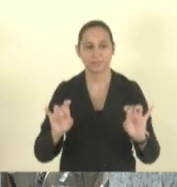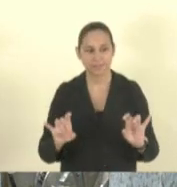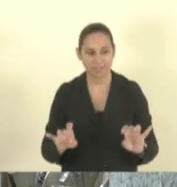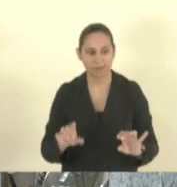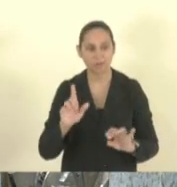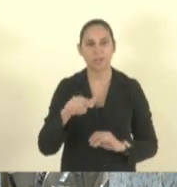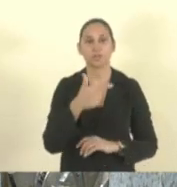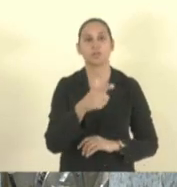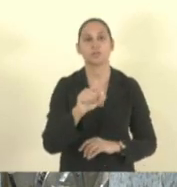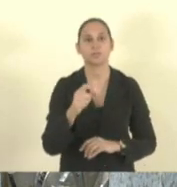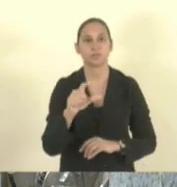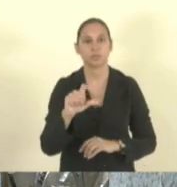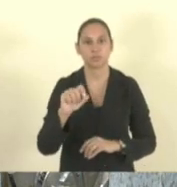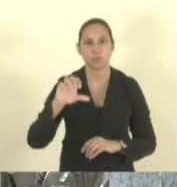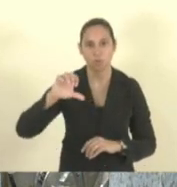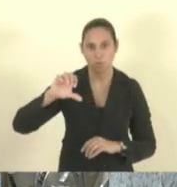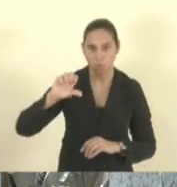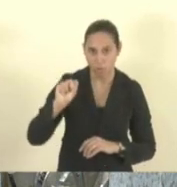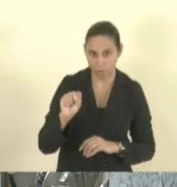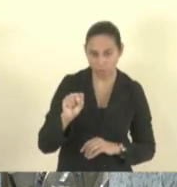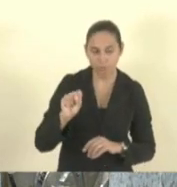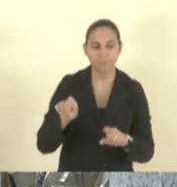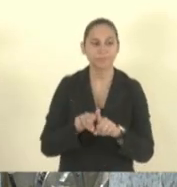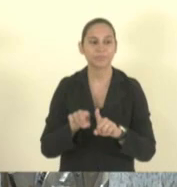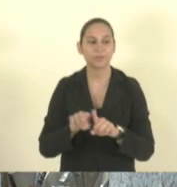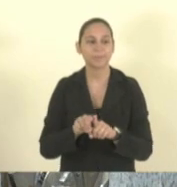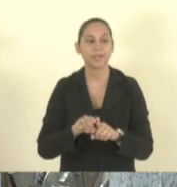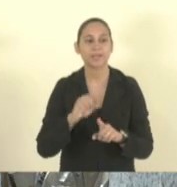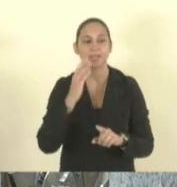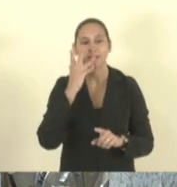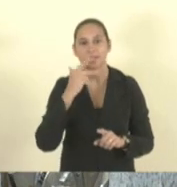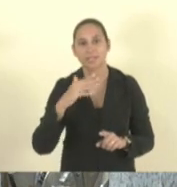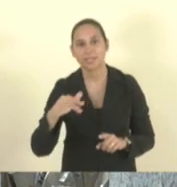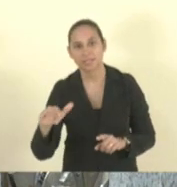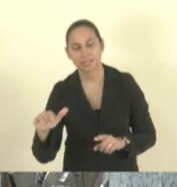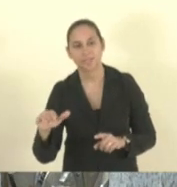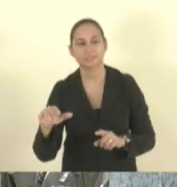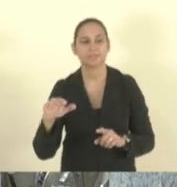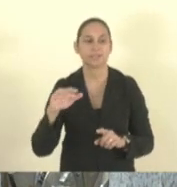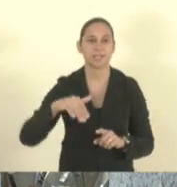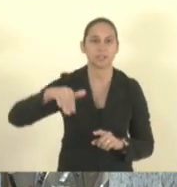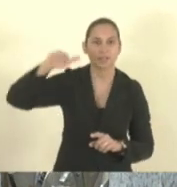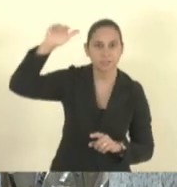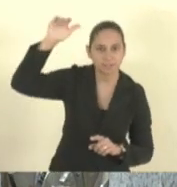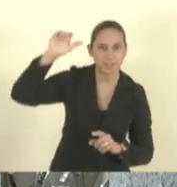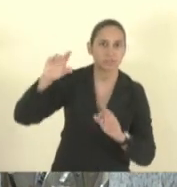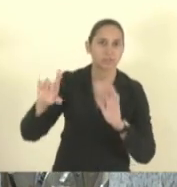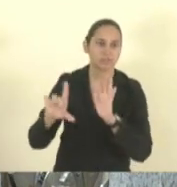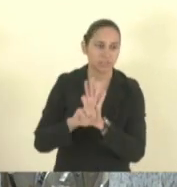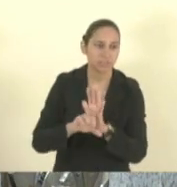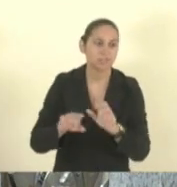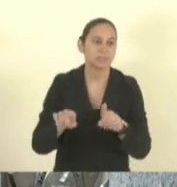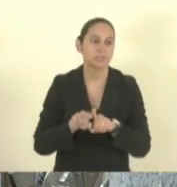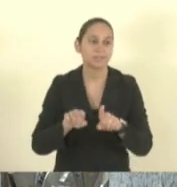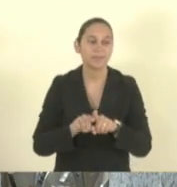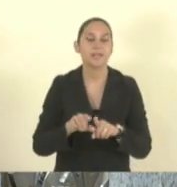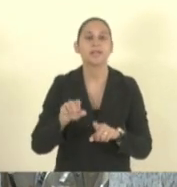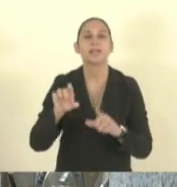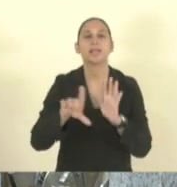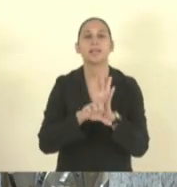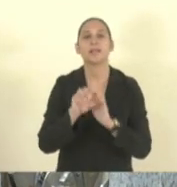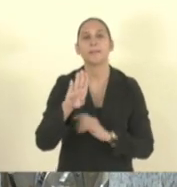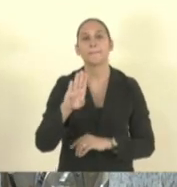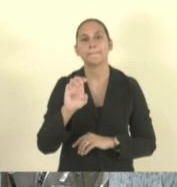a Lei Berenice Piano e o Estatuto da Criança e do Adolescente sem esse conhecimento fica